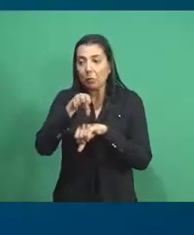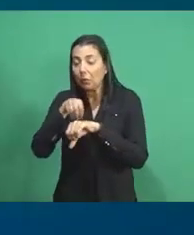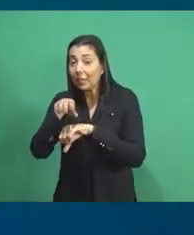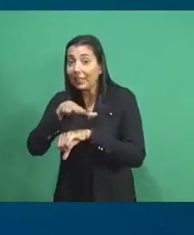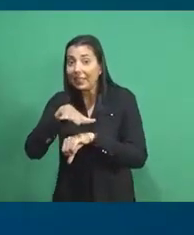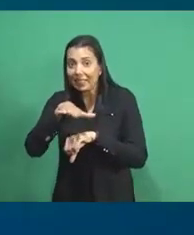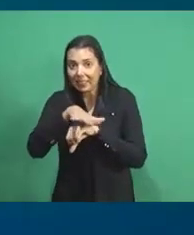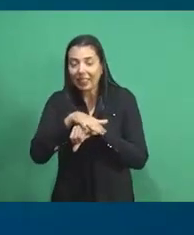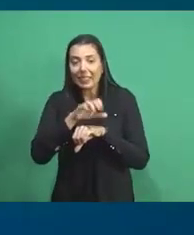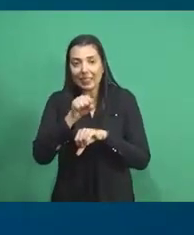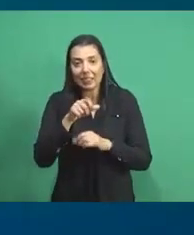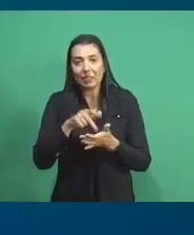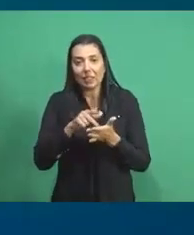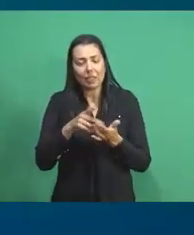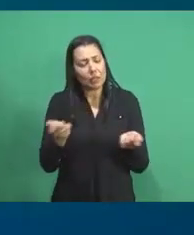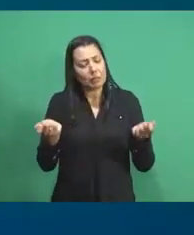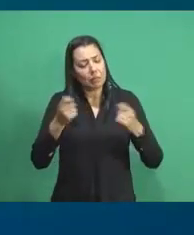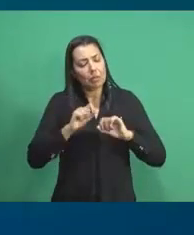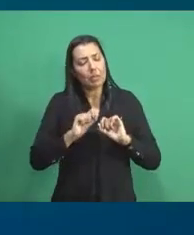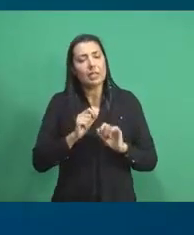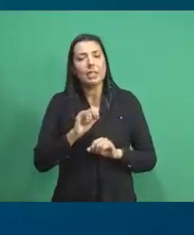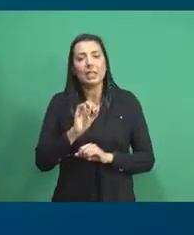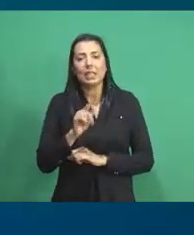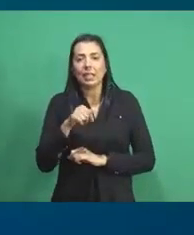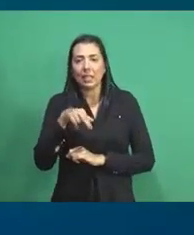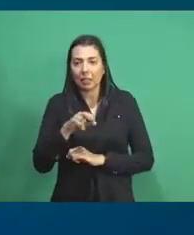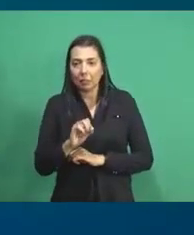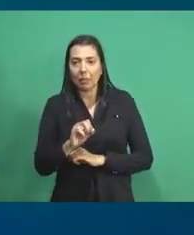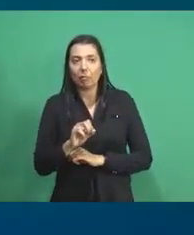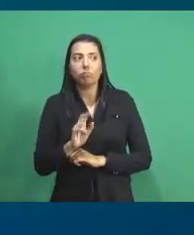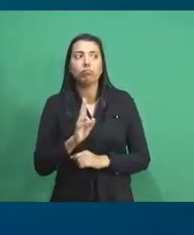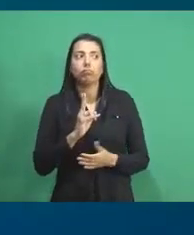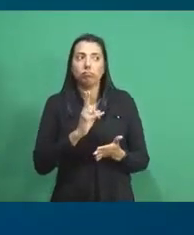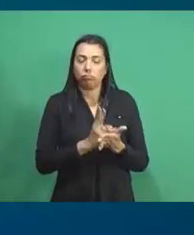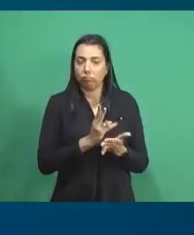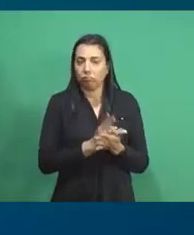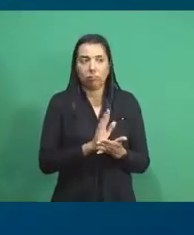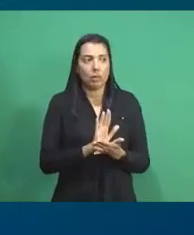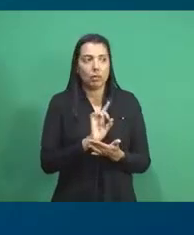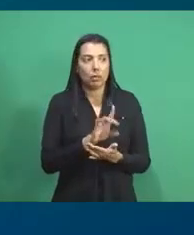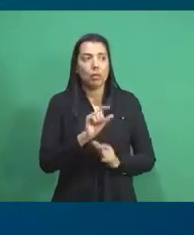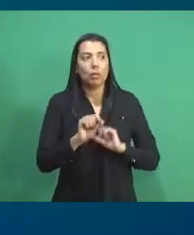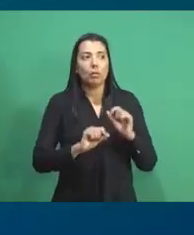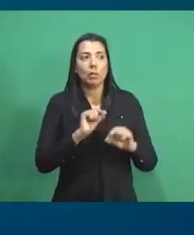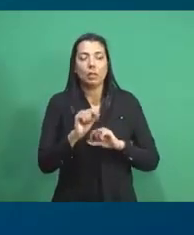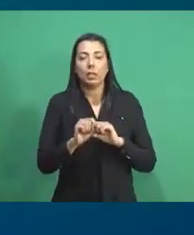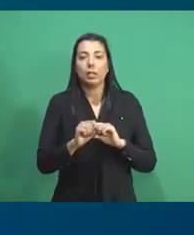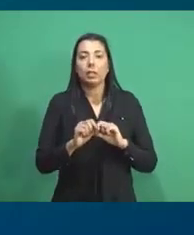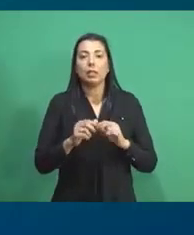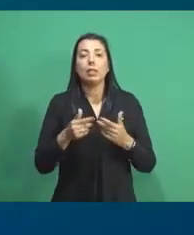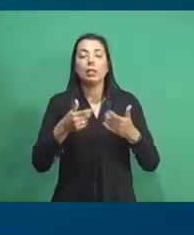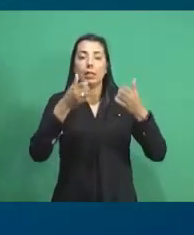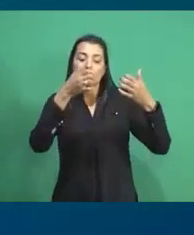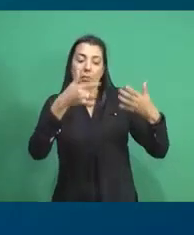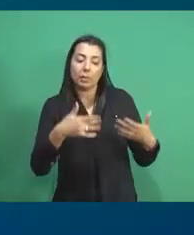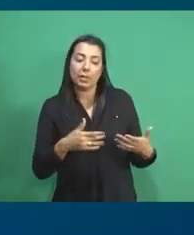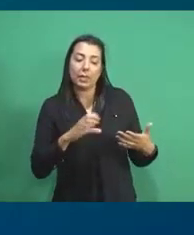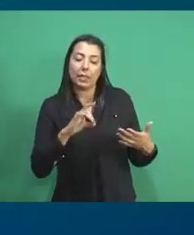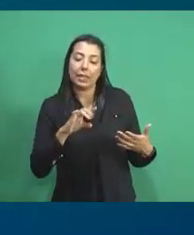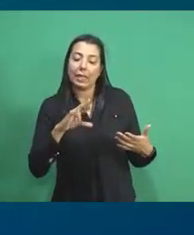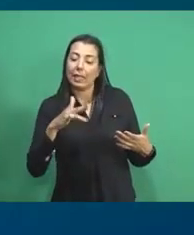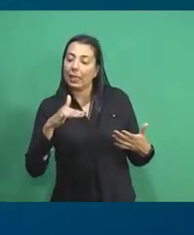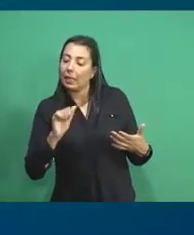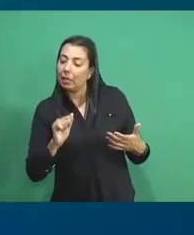áreas, que eu posso dizer que o IMPA é multidisciplinar, não só no que diz respeito ao clima,